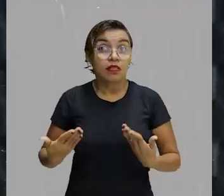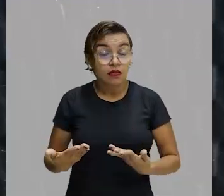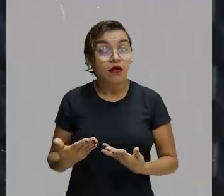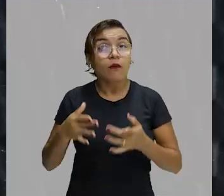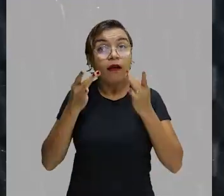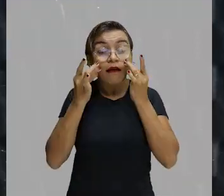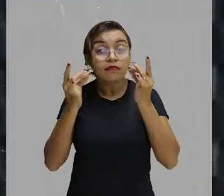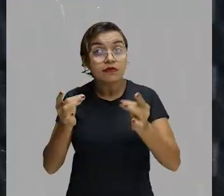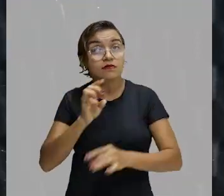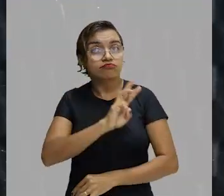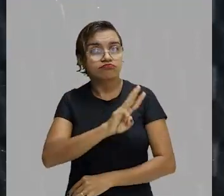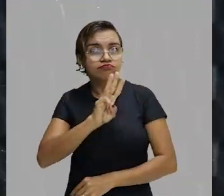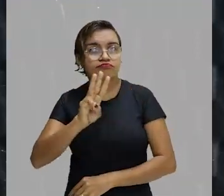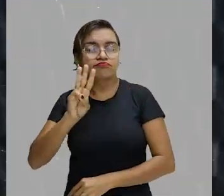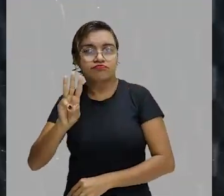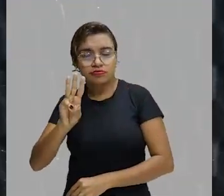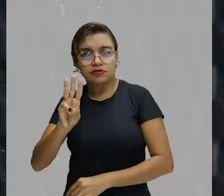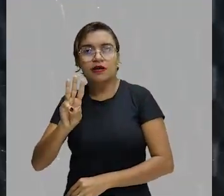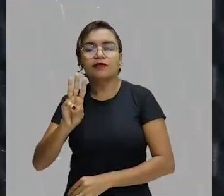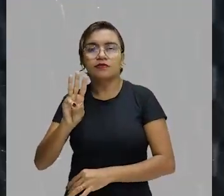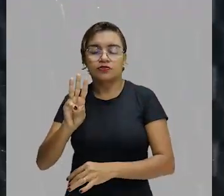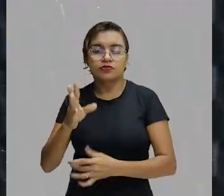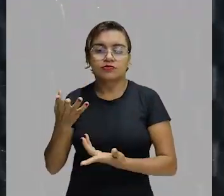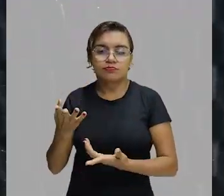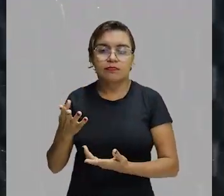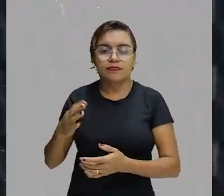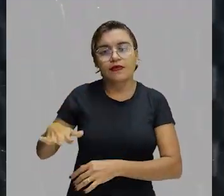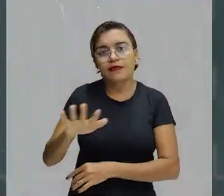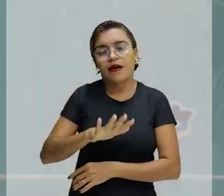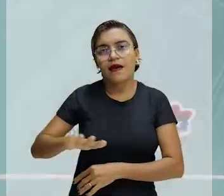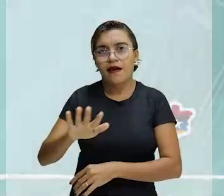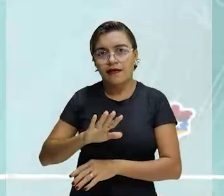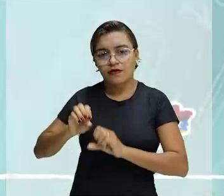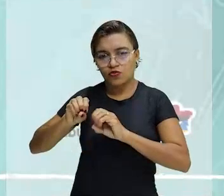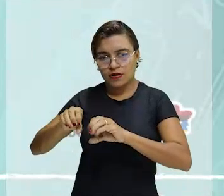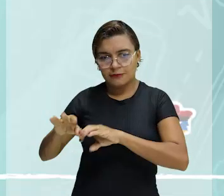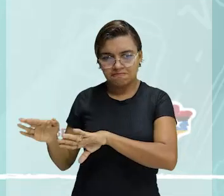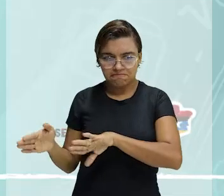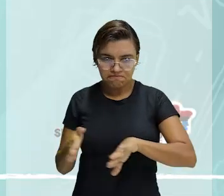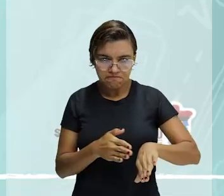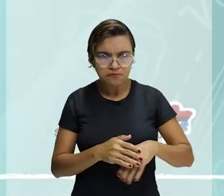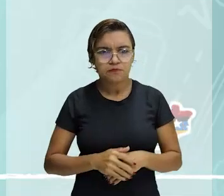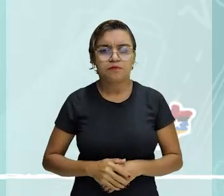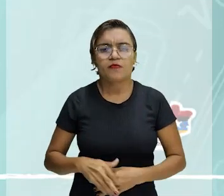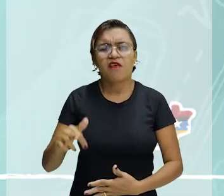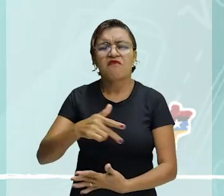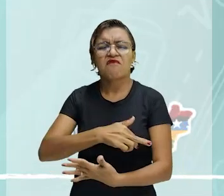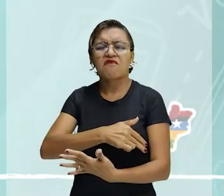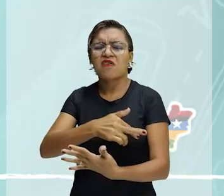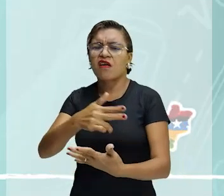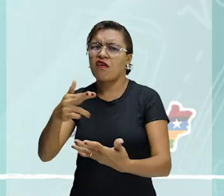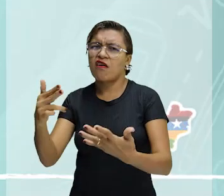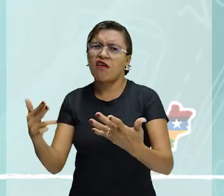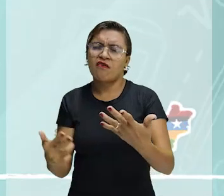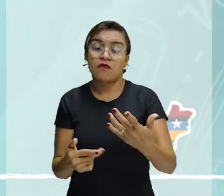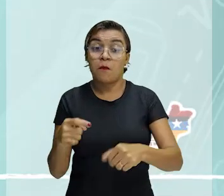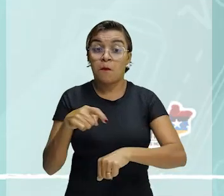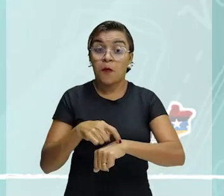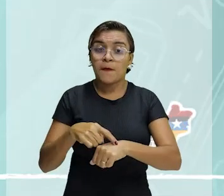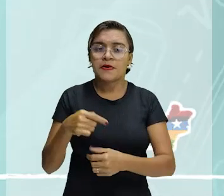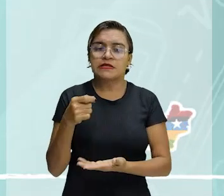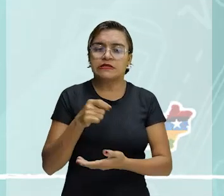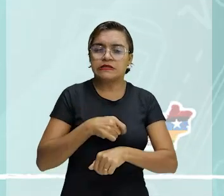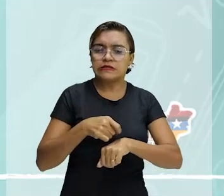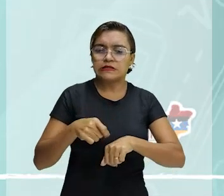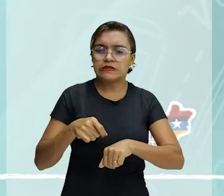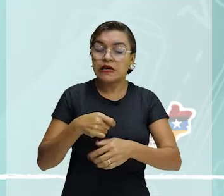esses sites que estão voltados para a educação. Inúmeras vezes, ao escrever, você já teve a preocupação do